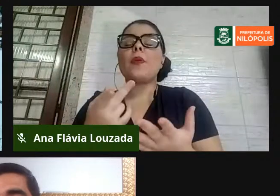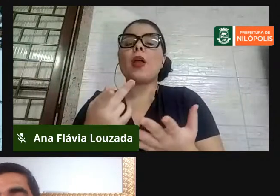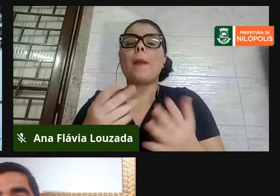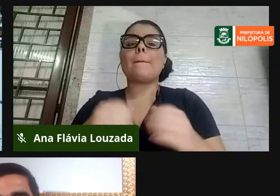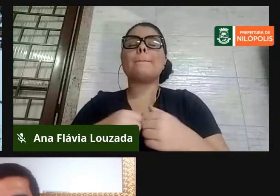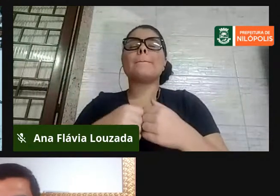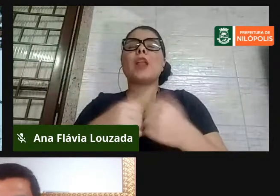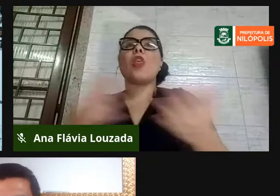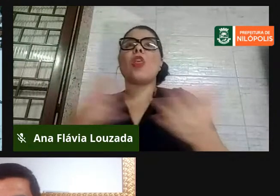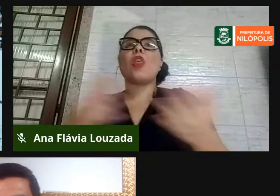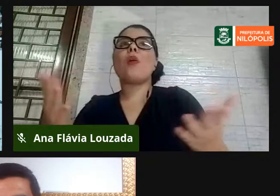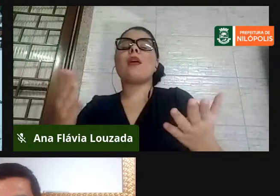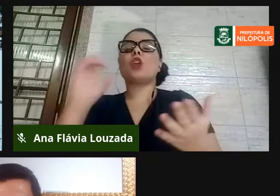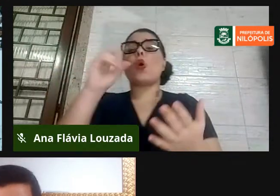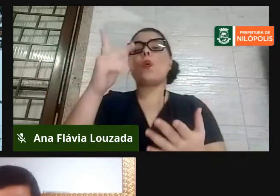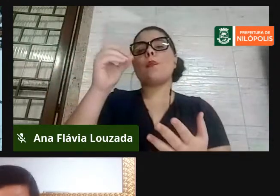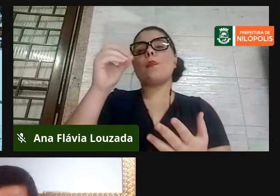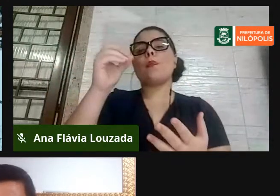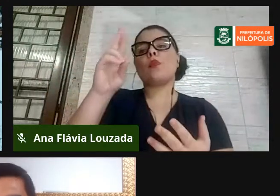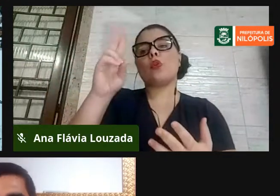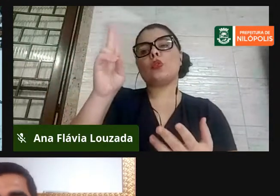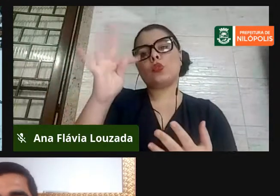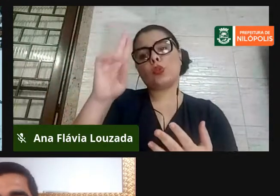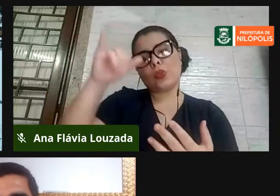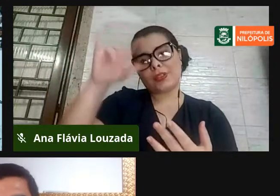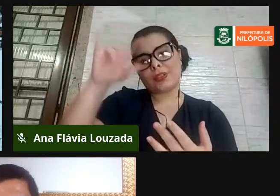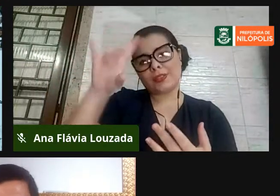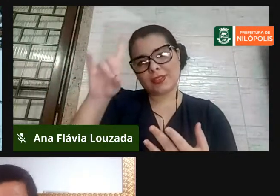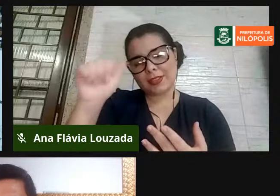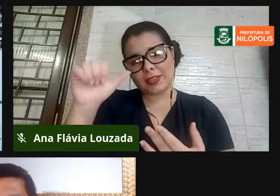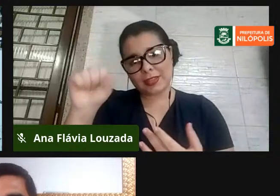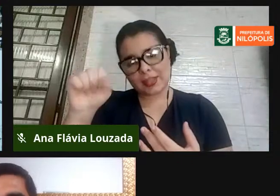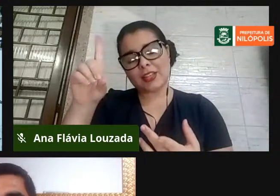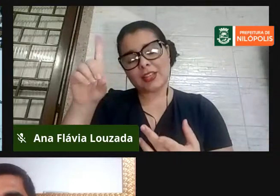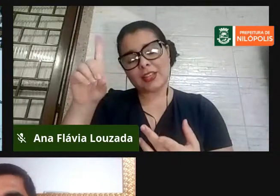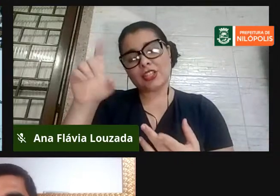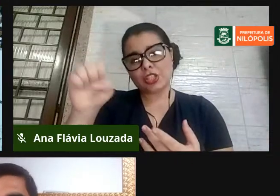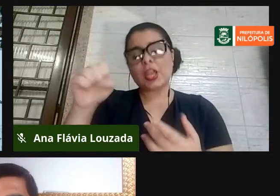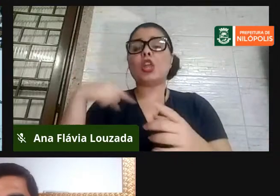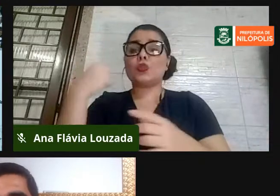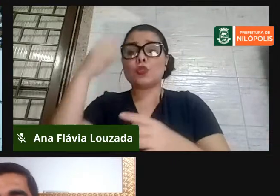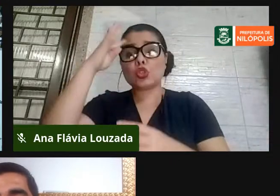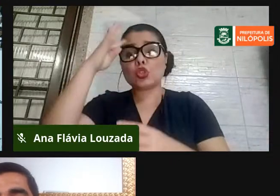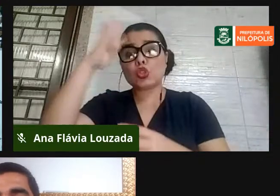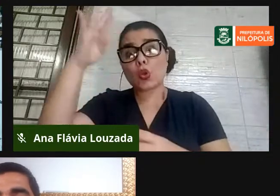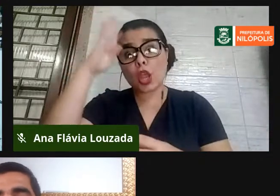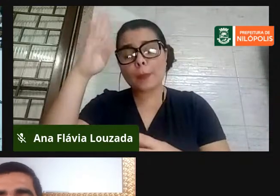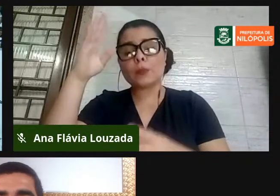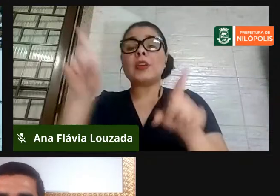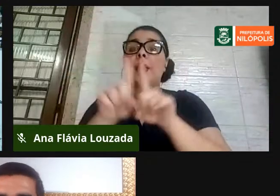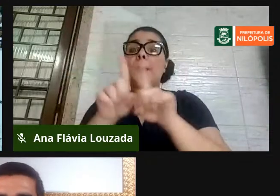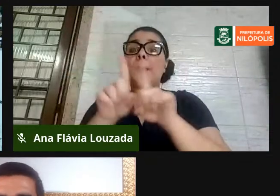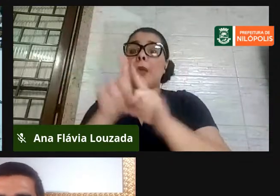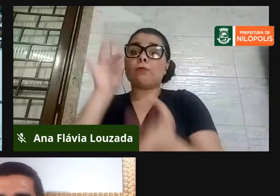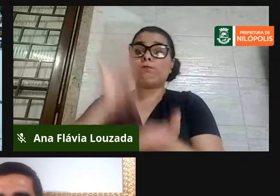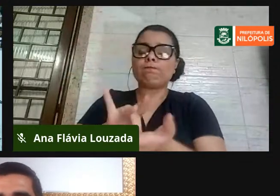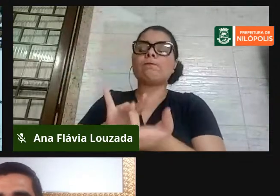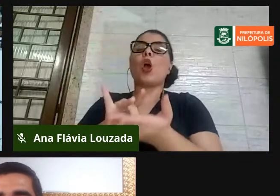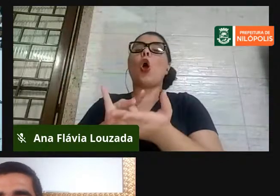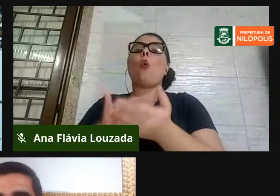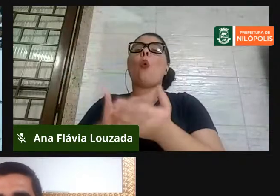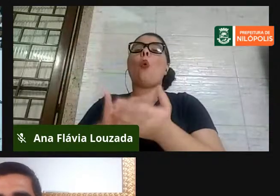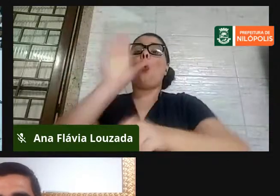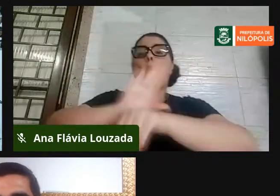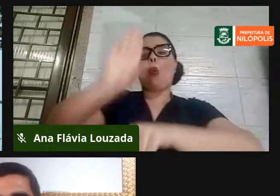foi sonhado. E não ficou só no sonho, foi idealizado e implementado o nosso curso preparatório